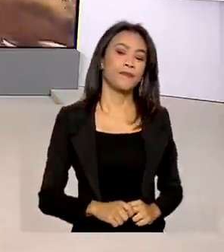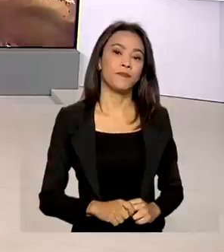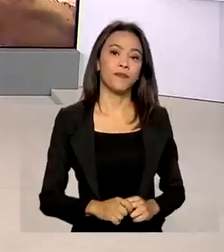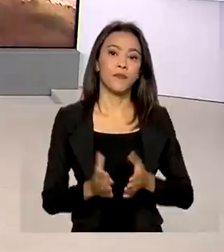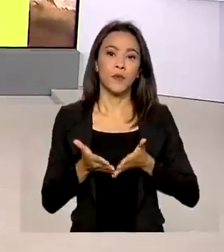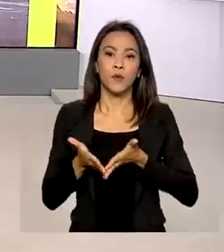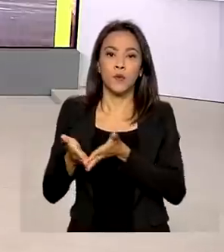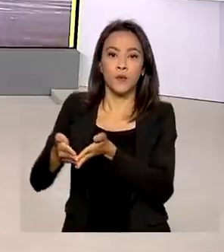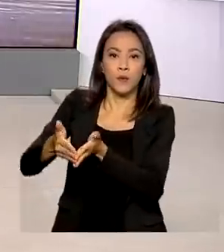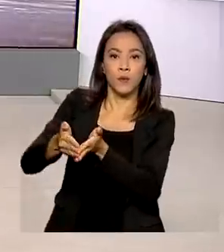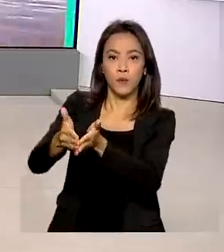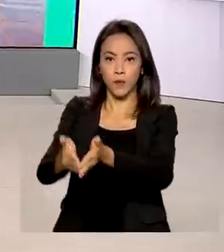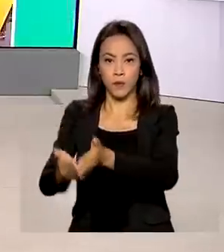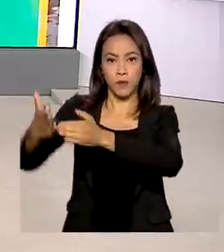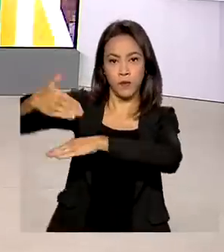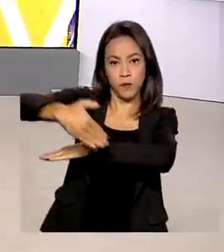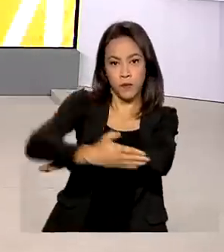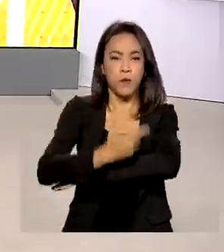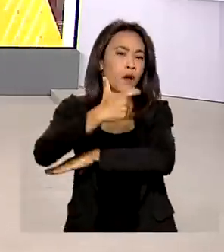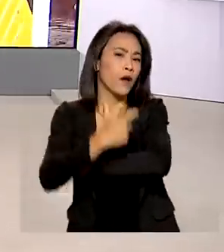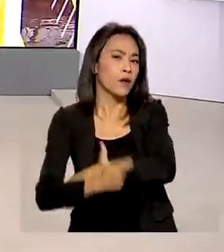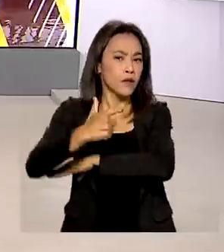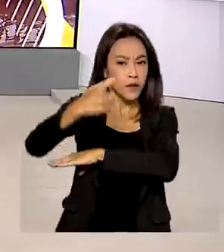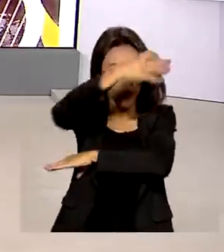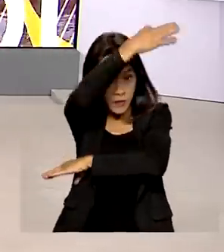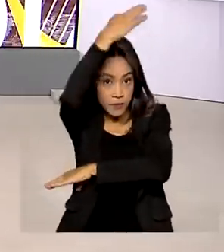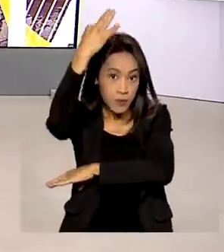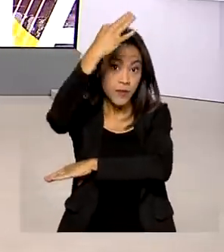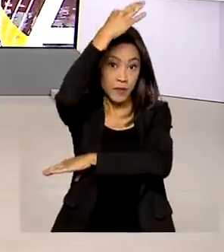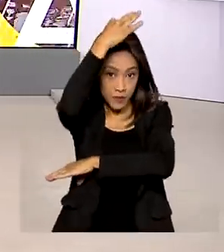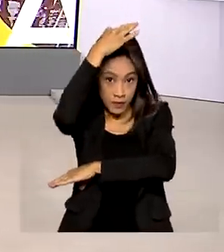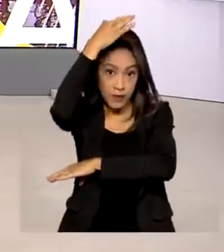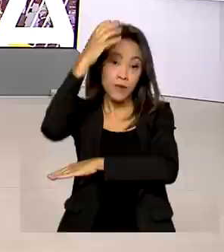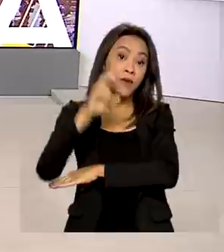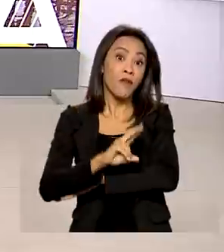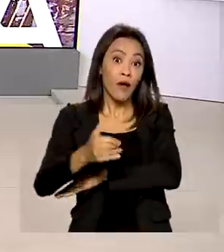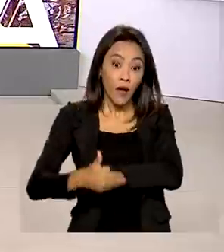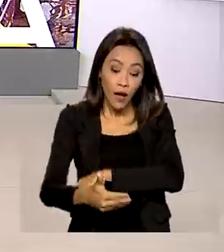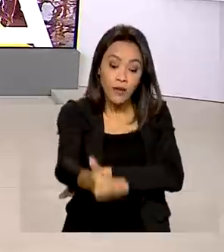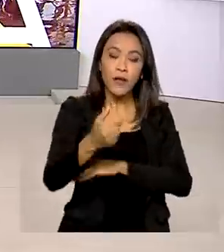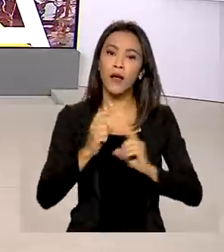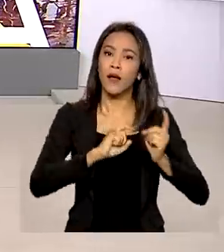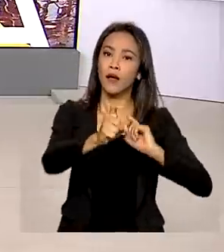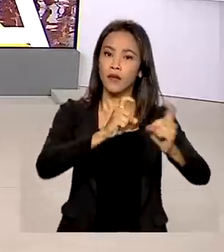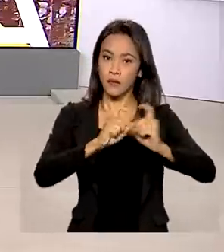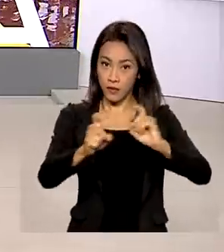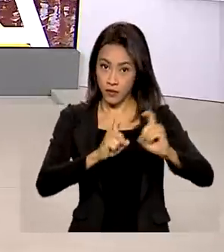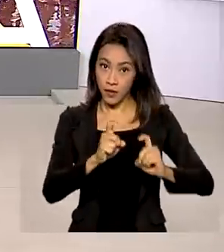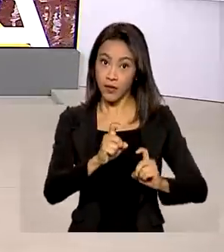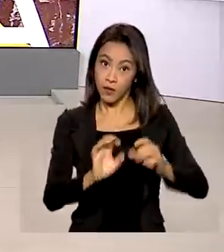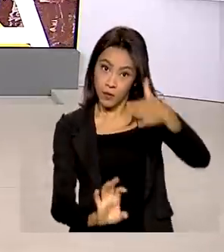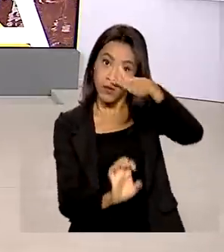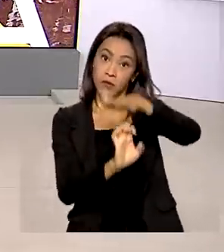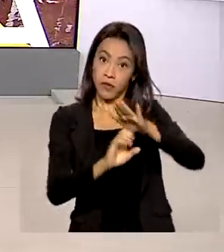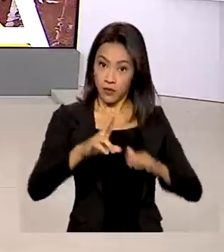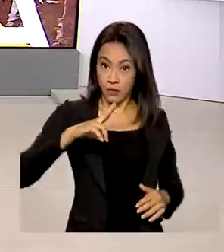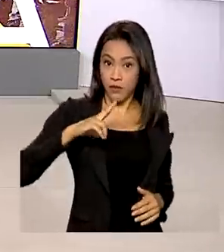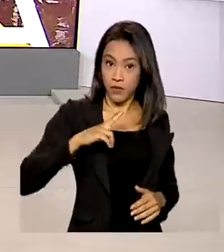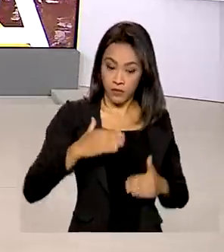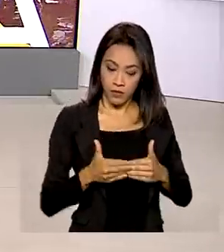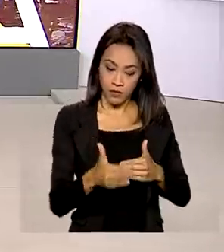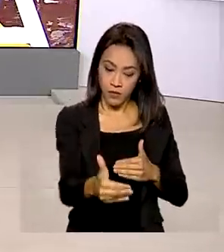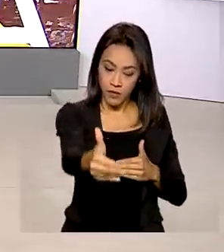Os portos de Vitória e Barra do Riacho no Espírito Santo vão ser administrados pela iniciativa privada, pelos